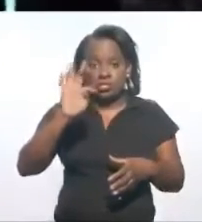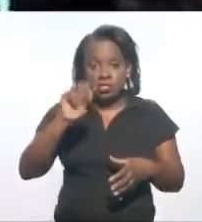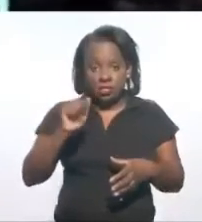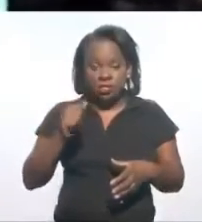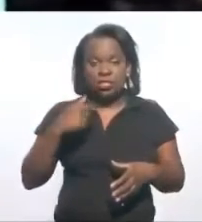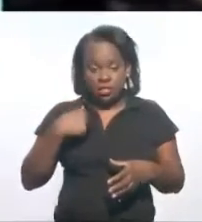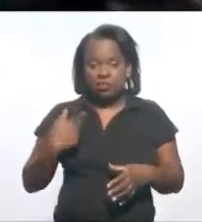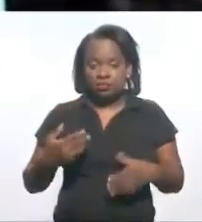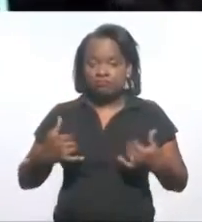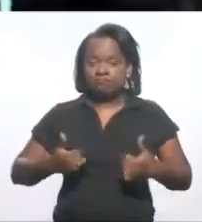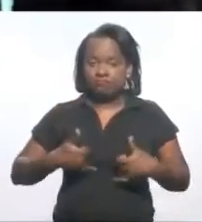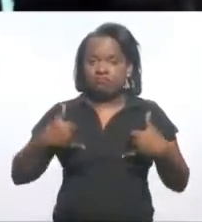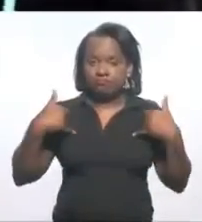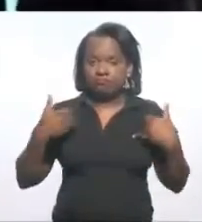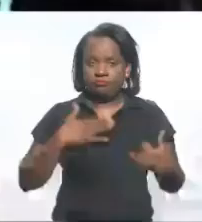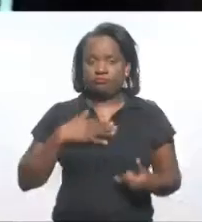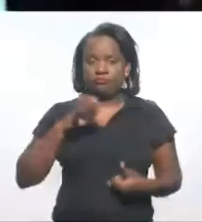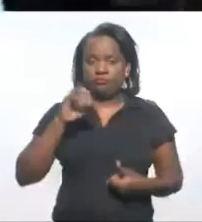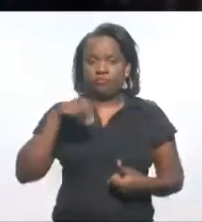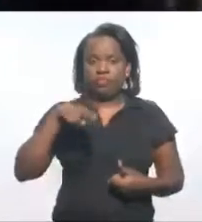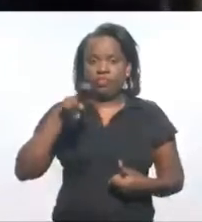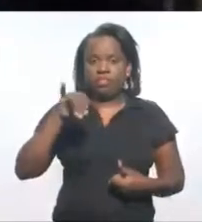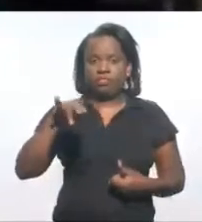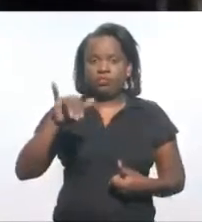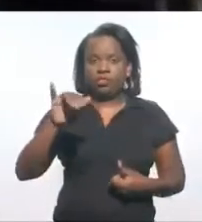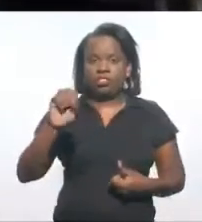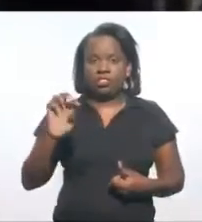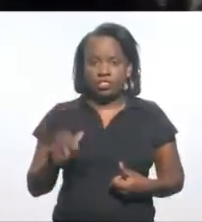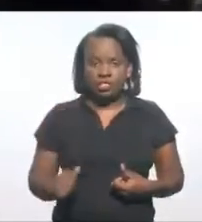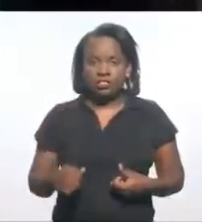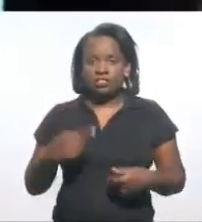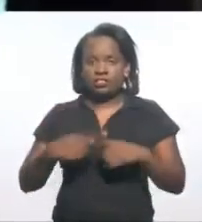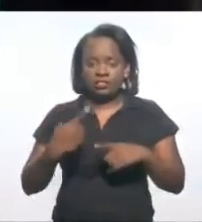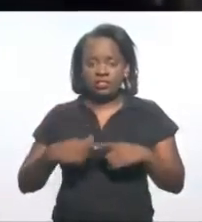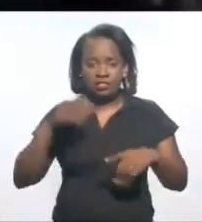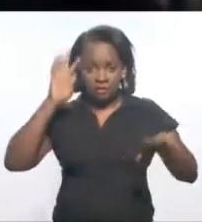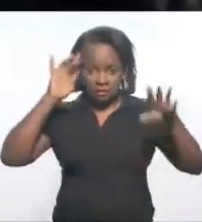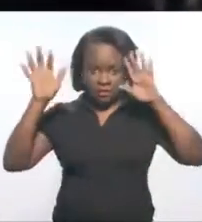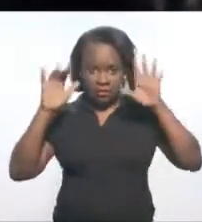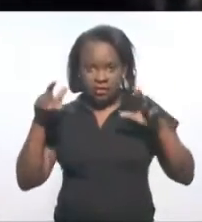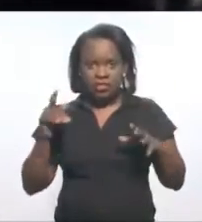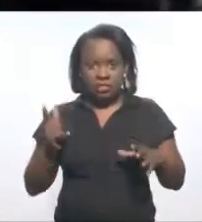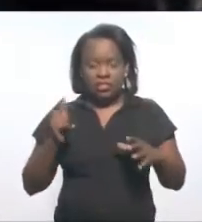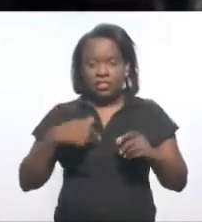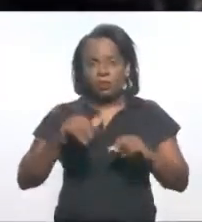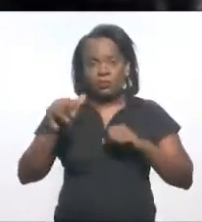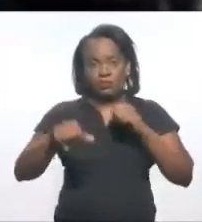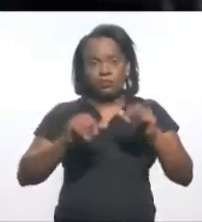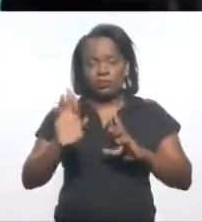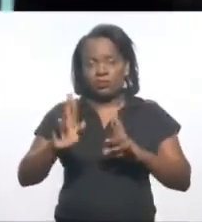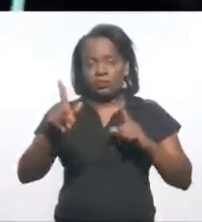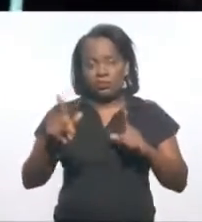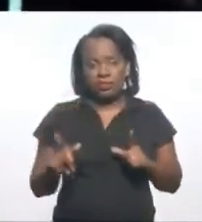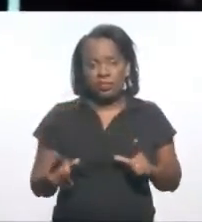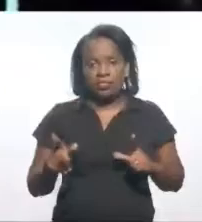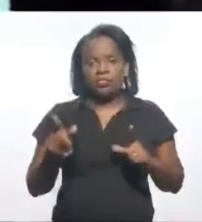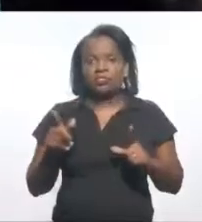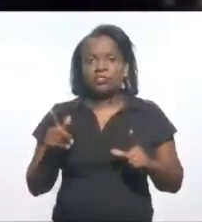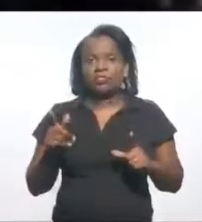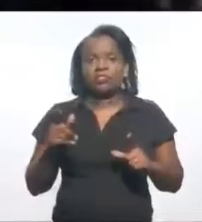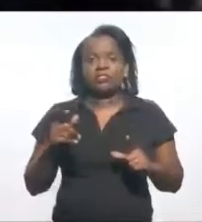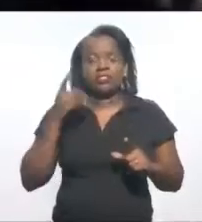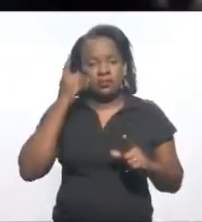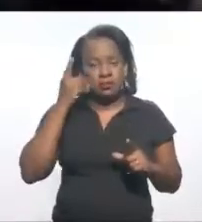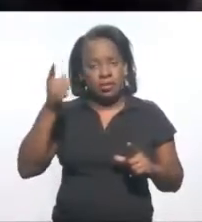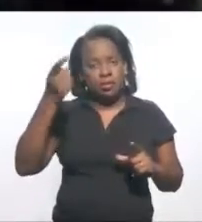de ser comunista, porque pensando como comunista, deixo de pensar como o